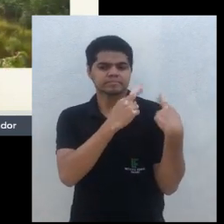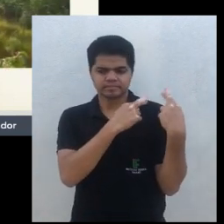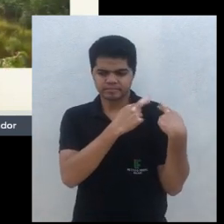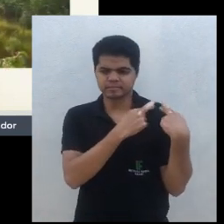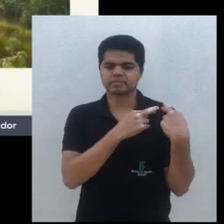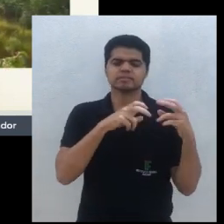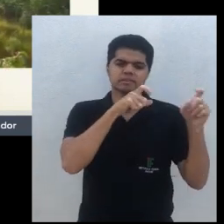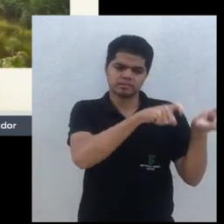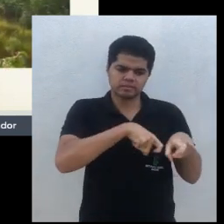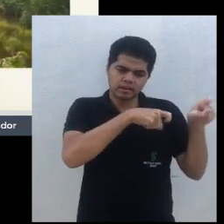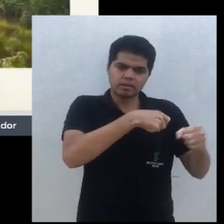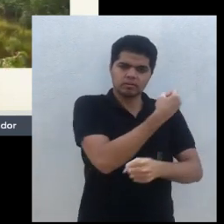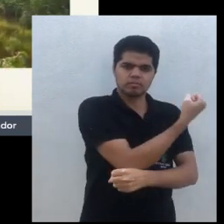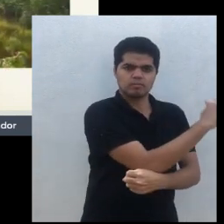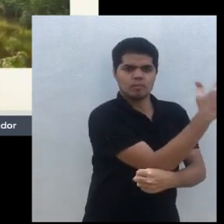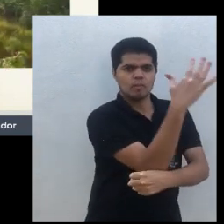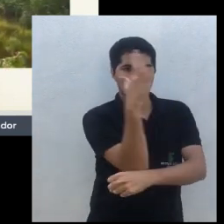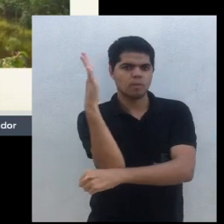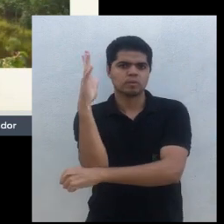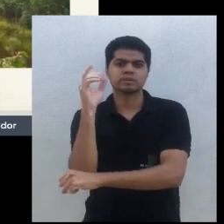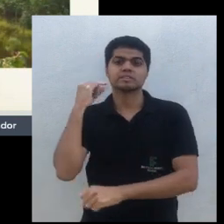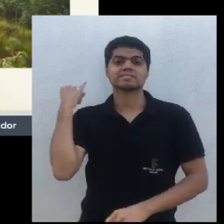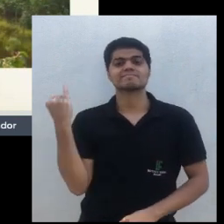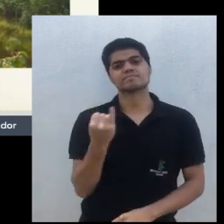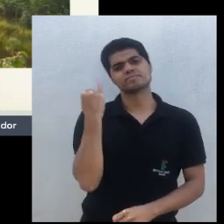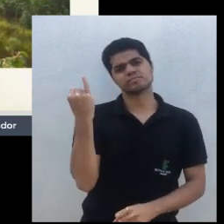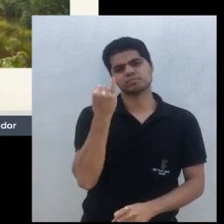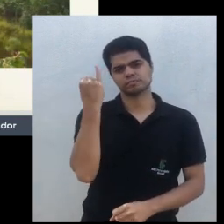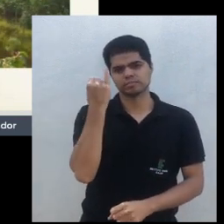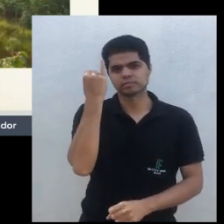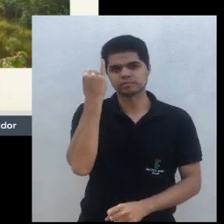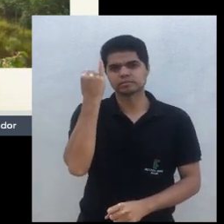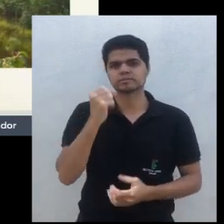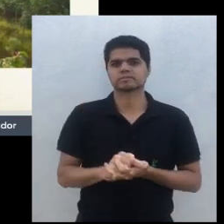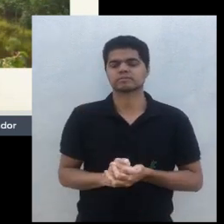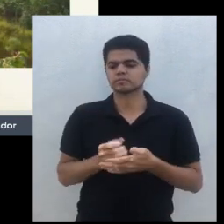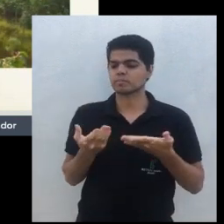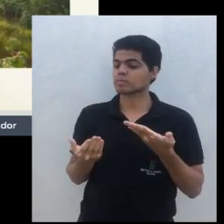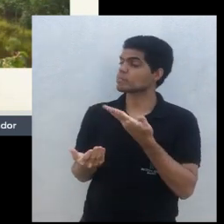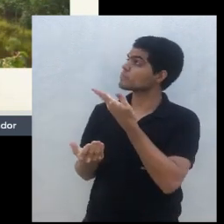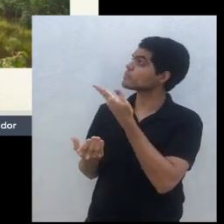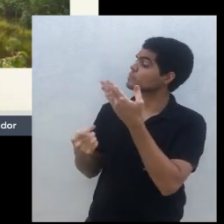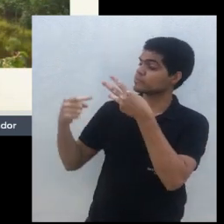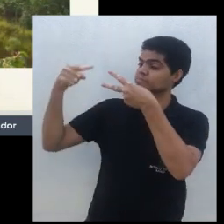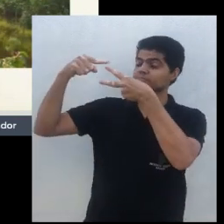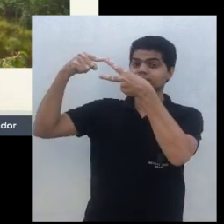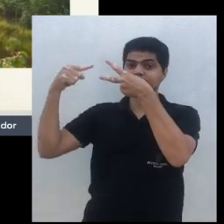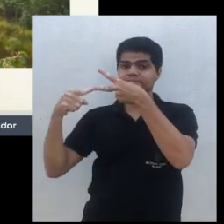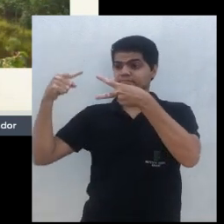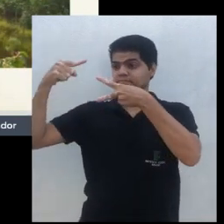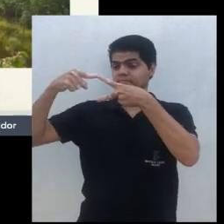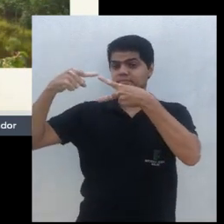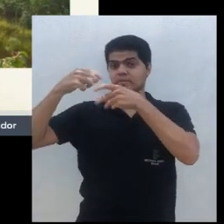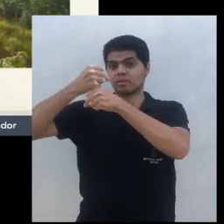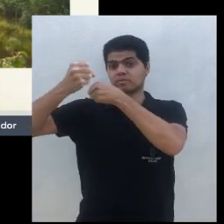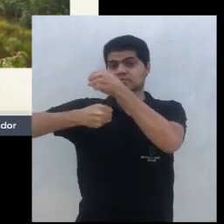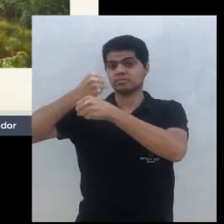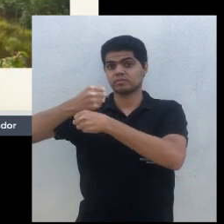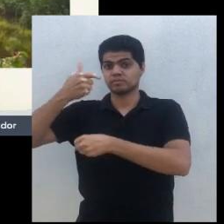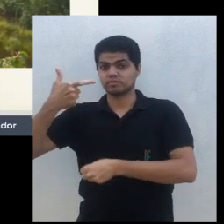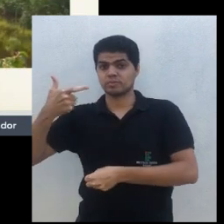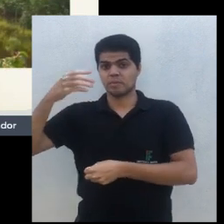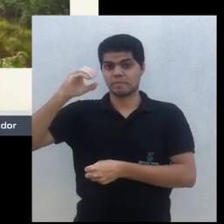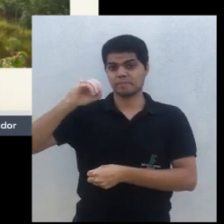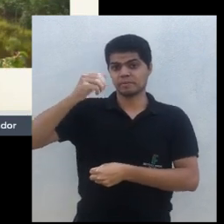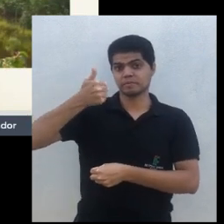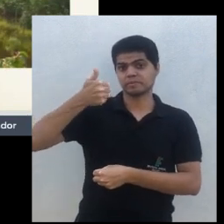é super importante, então vejam aí, essa é a mesma área, 2012, 2017. Então, em cinco